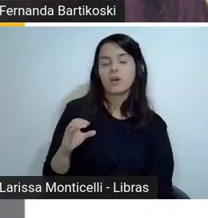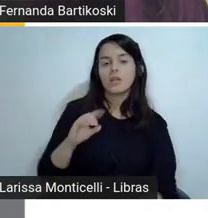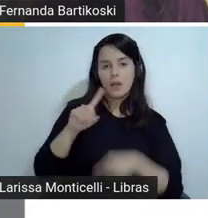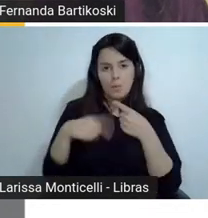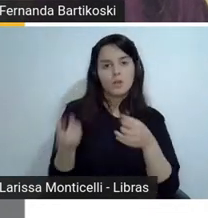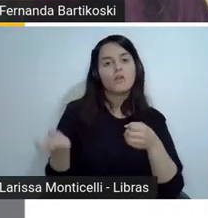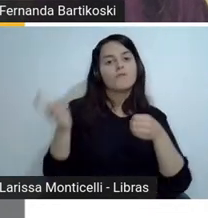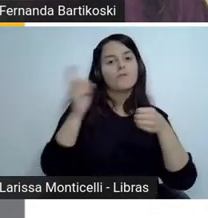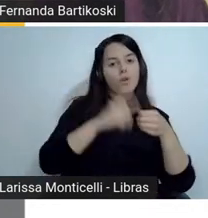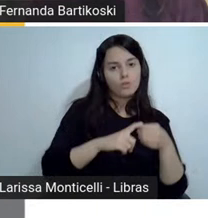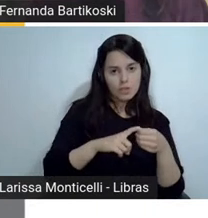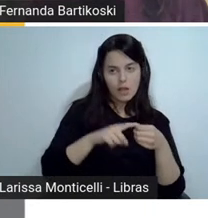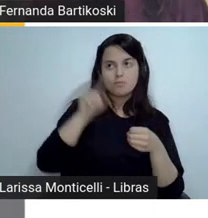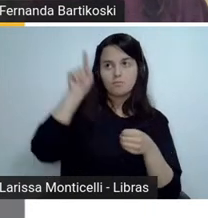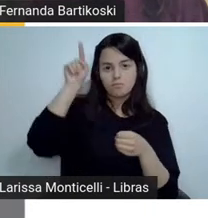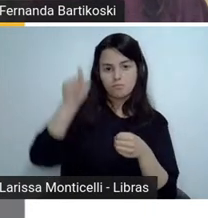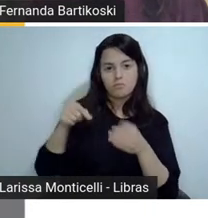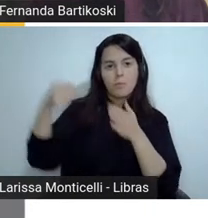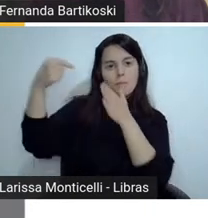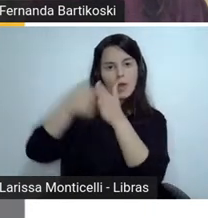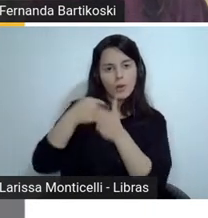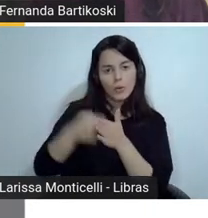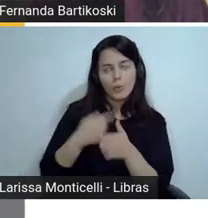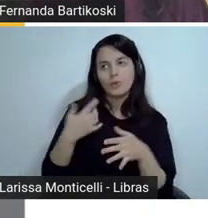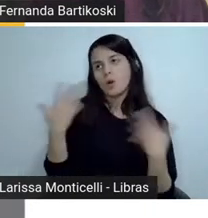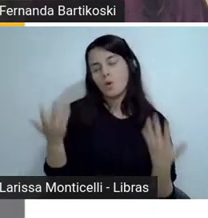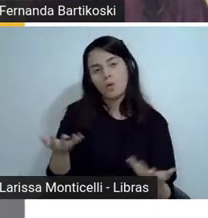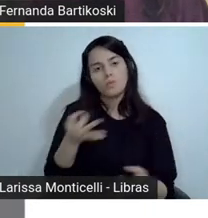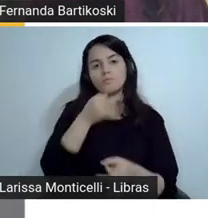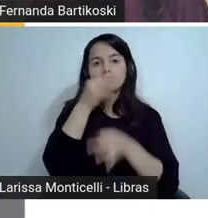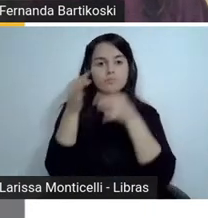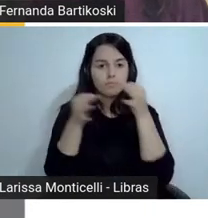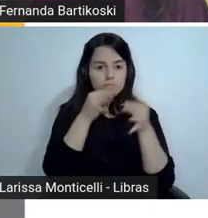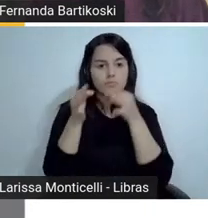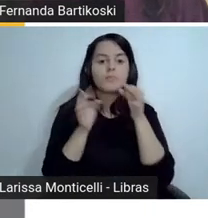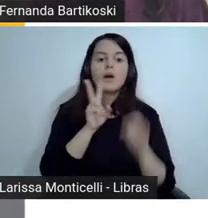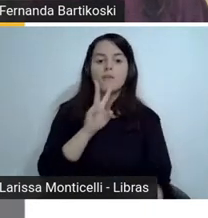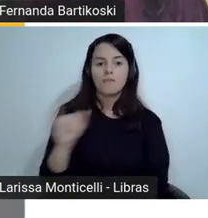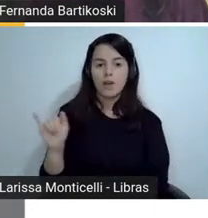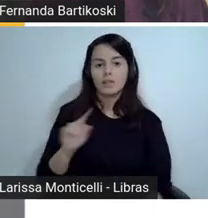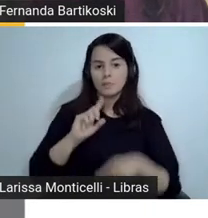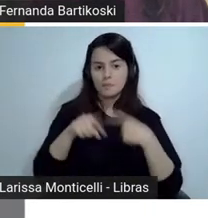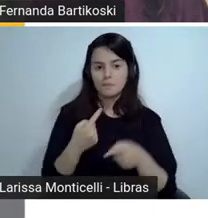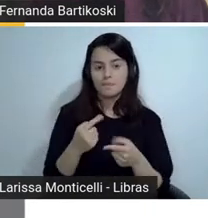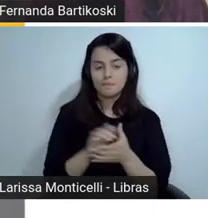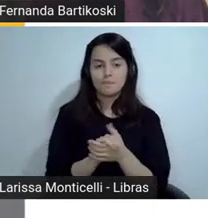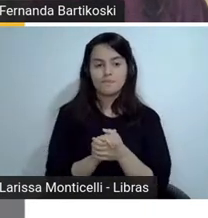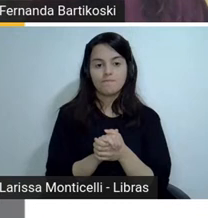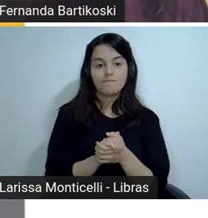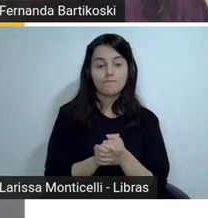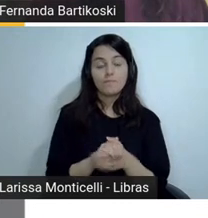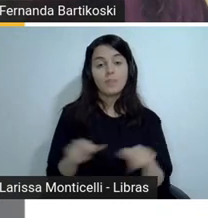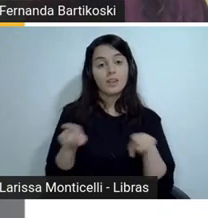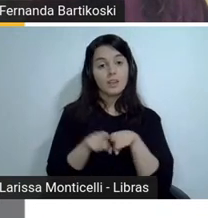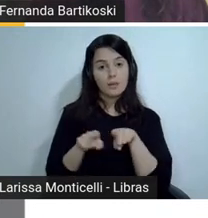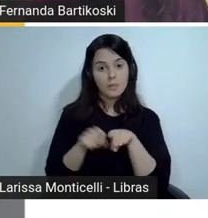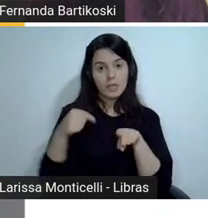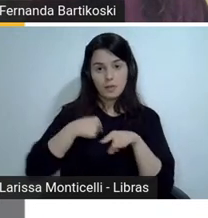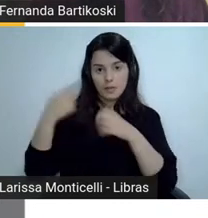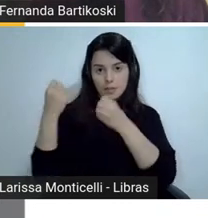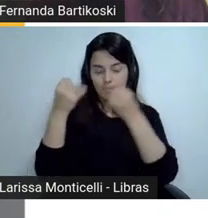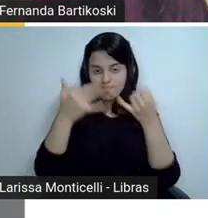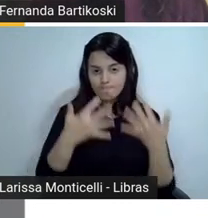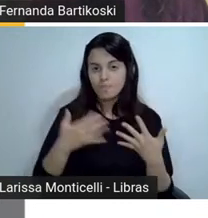para elas. Eu queria também destacar aqui que esse contato com a leitura